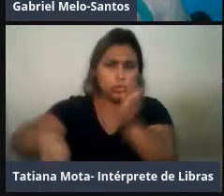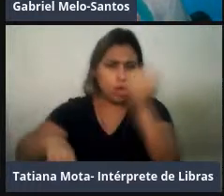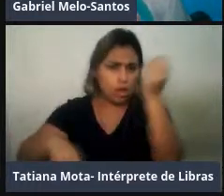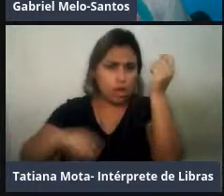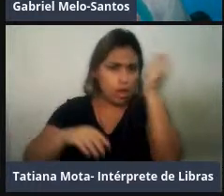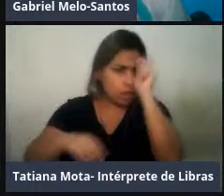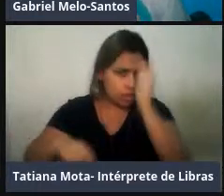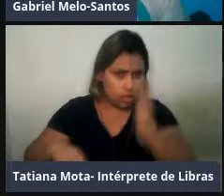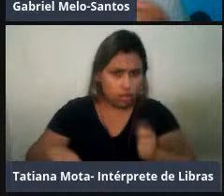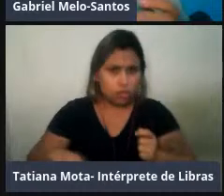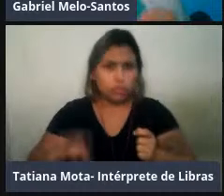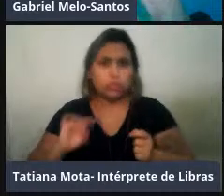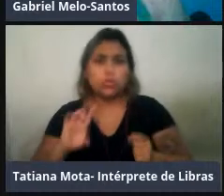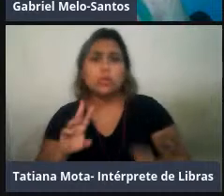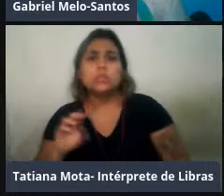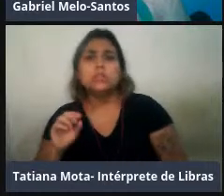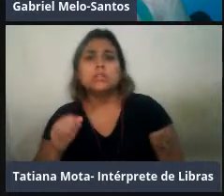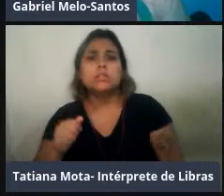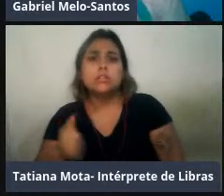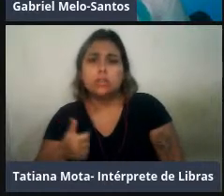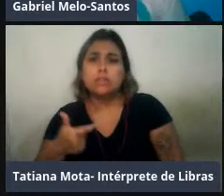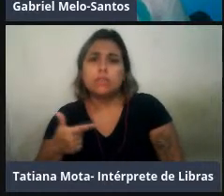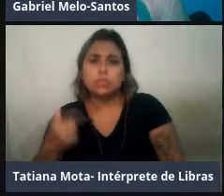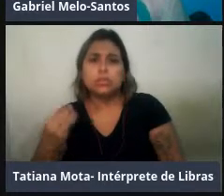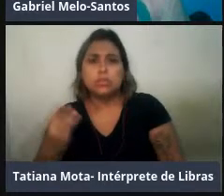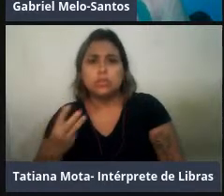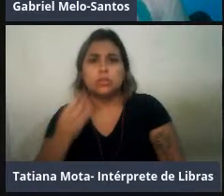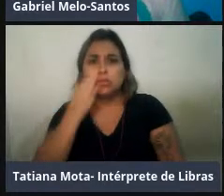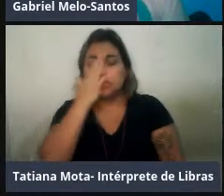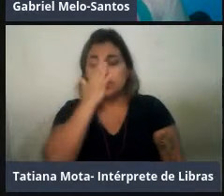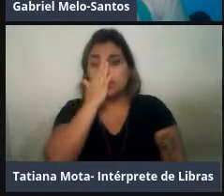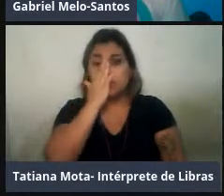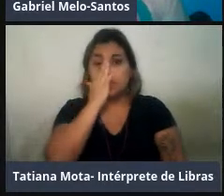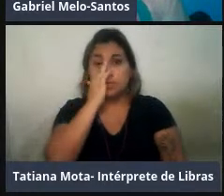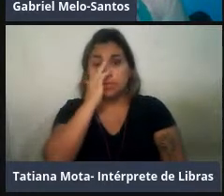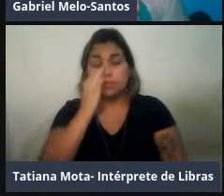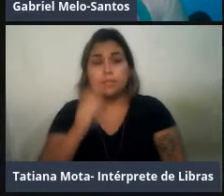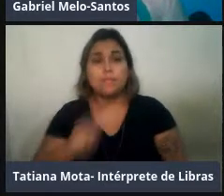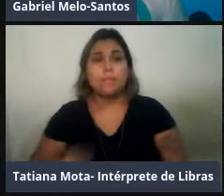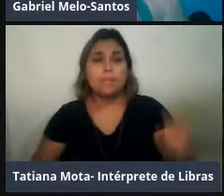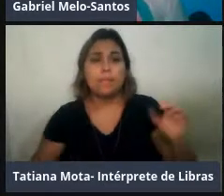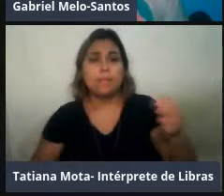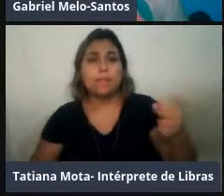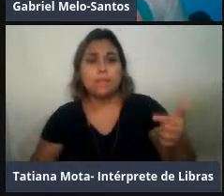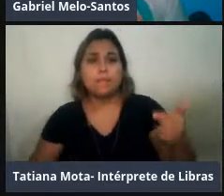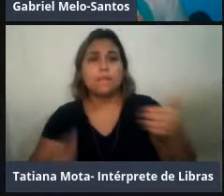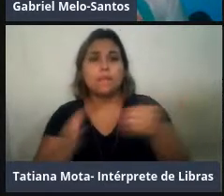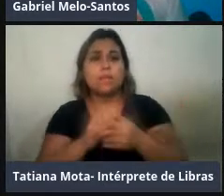só com 123, que foram representados de 2 até 84 assovios.